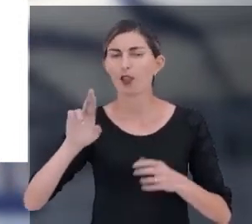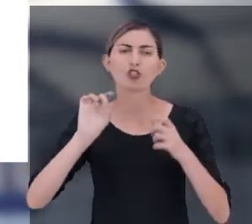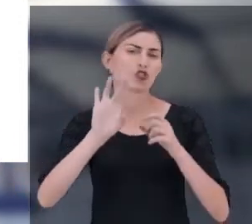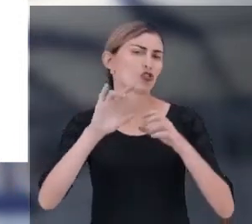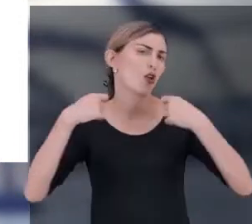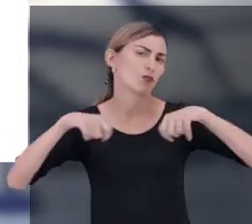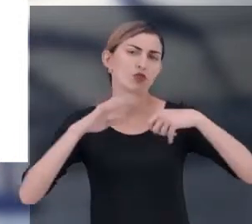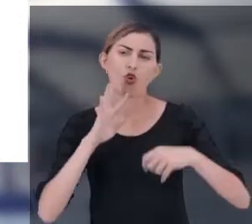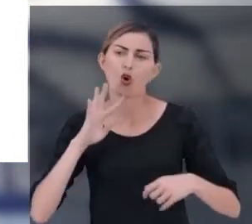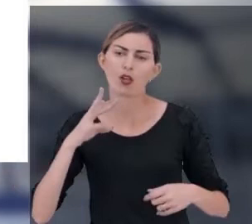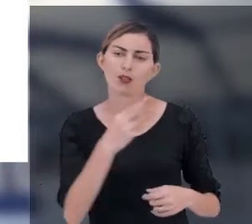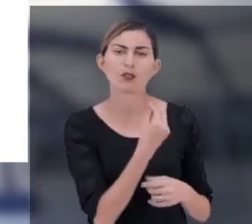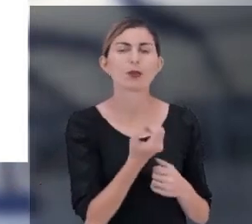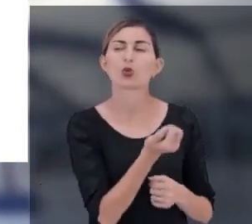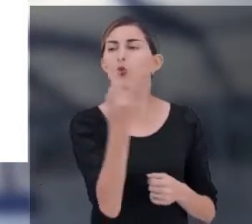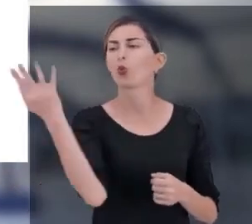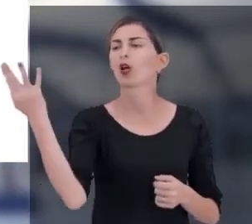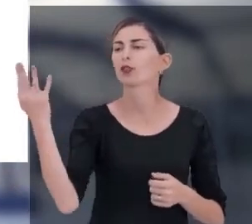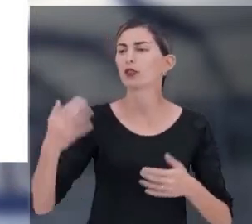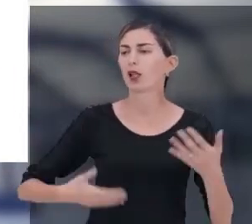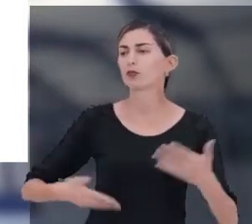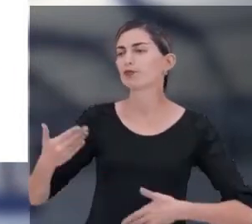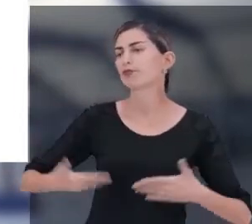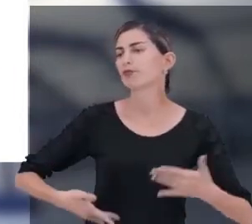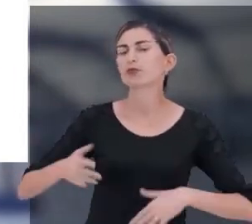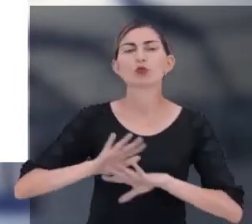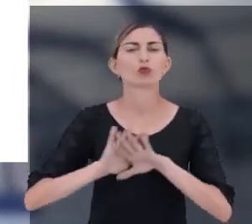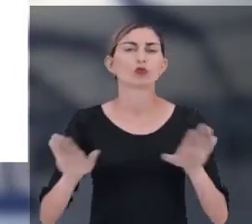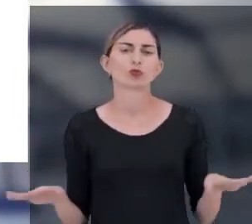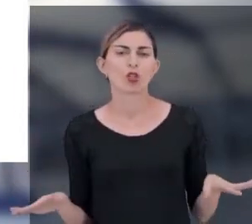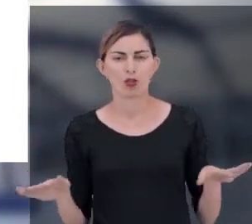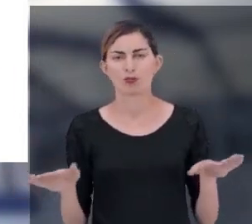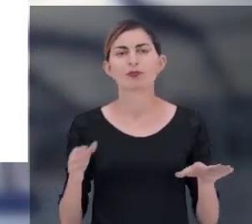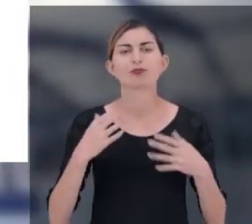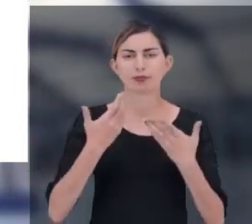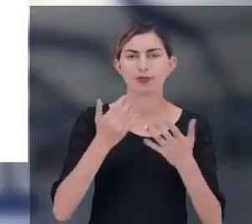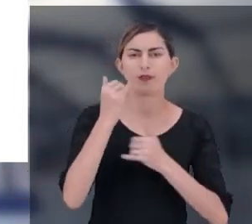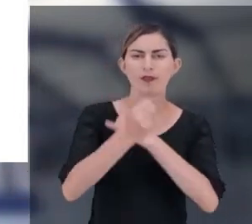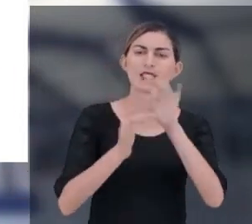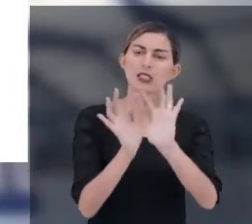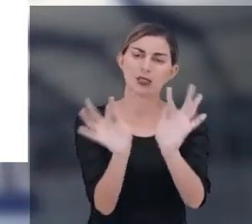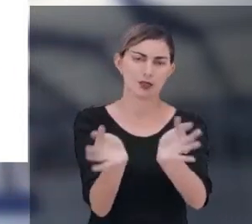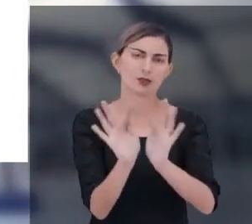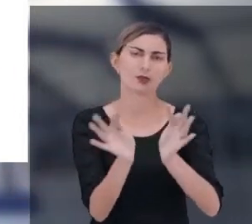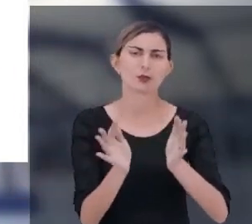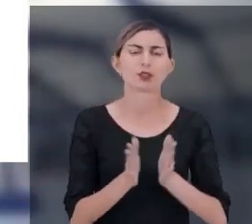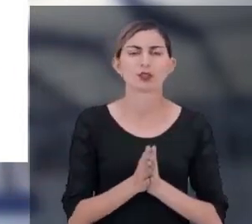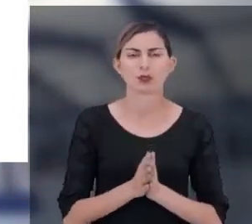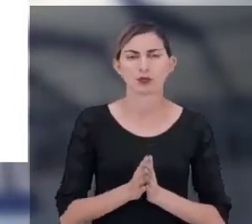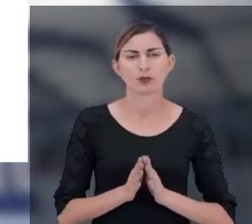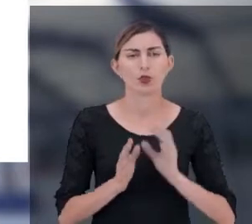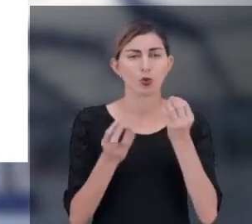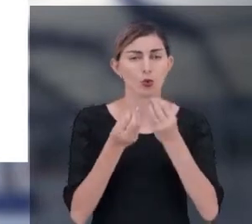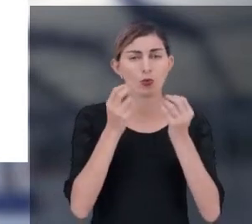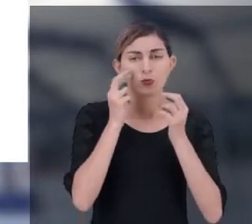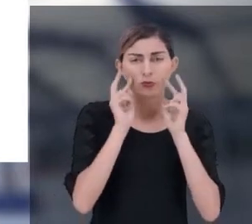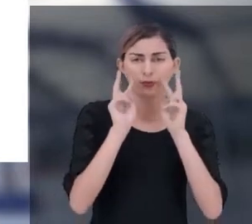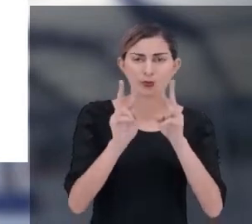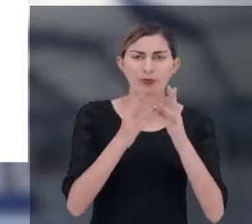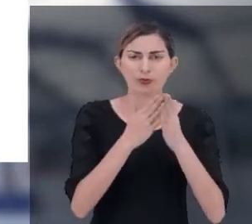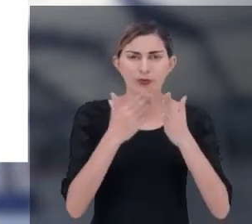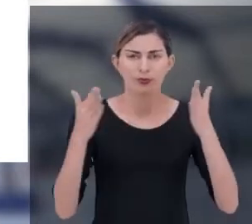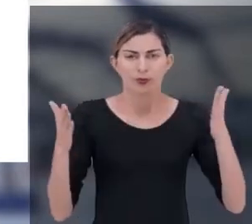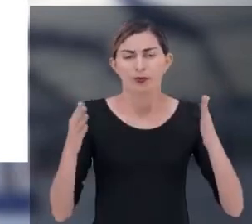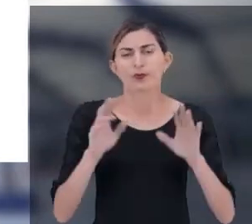só é necessário o conhecimento da quantidade de funcionários. Então, esta se dá de forma bem mais simples. Como vocês